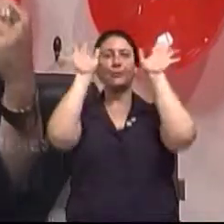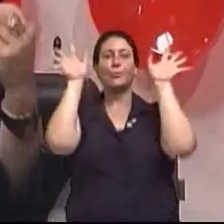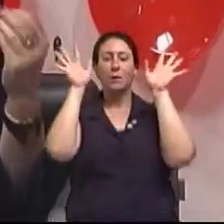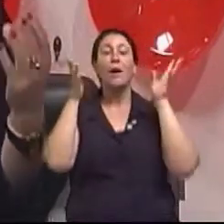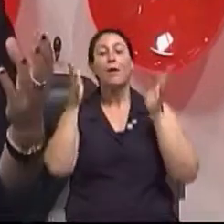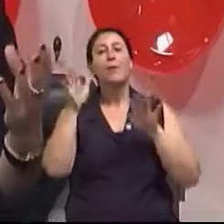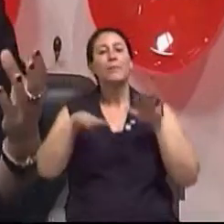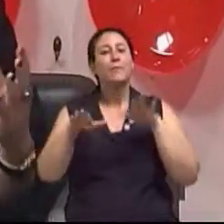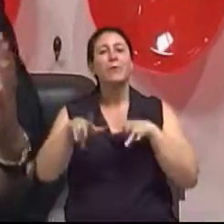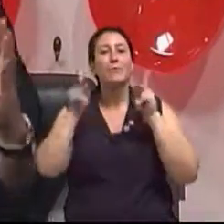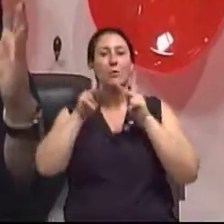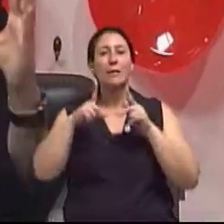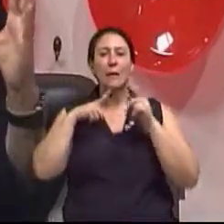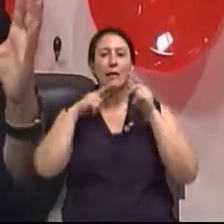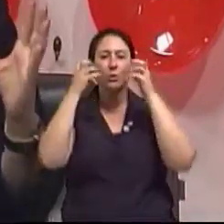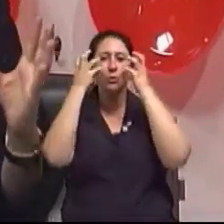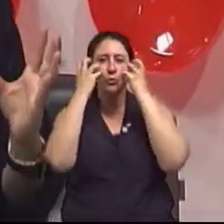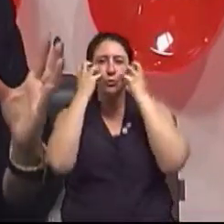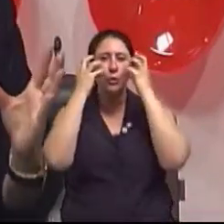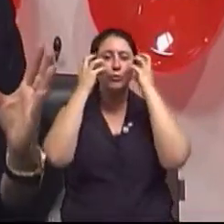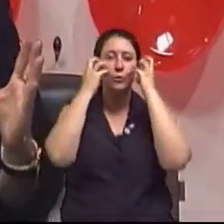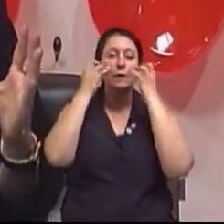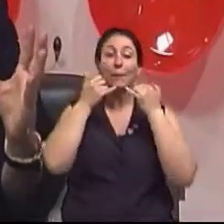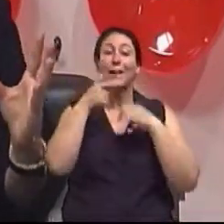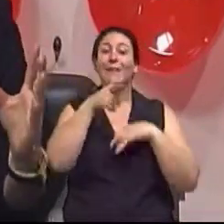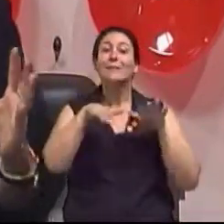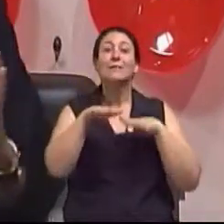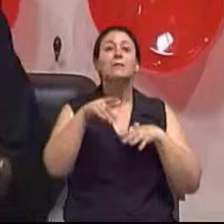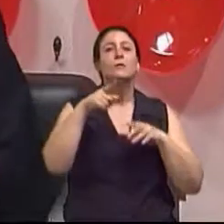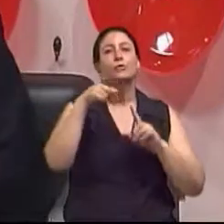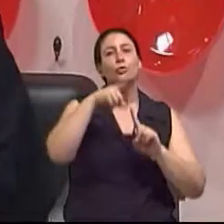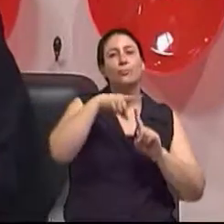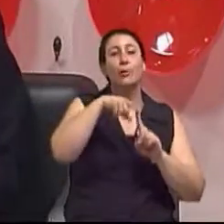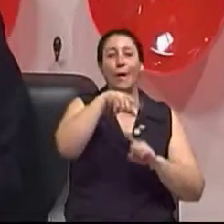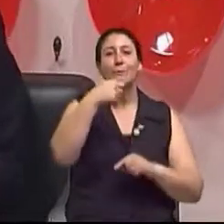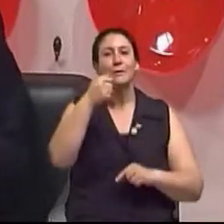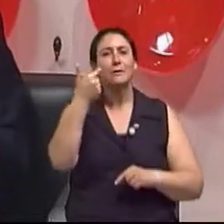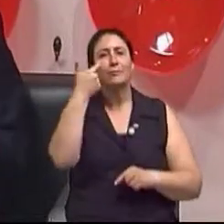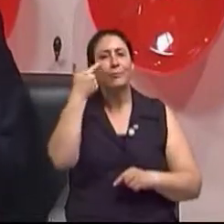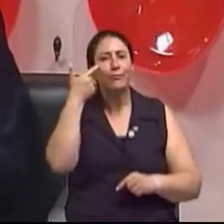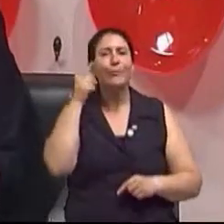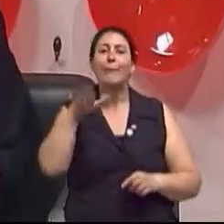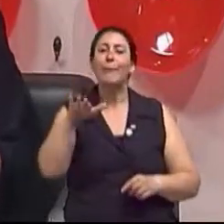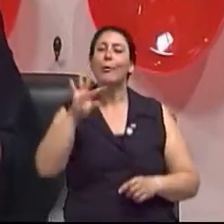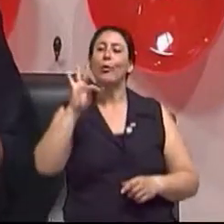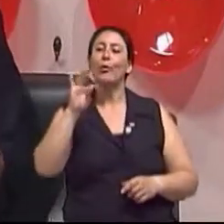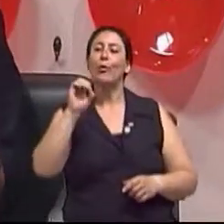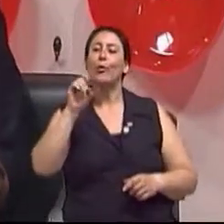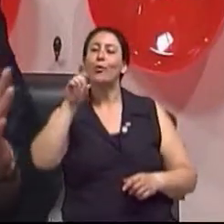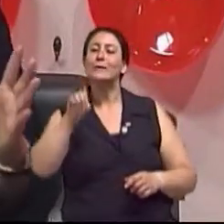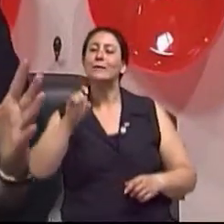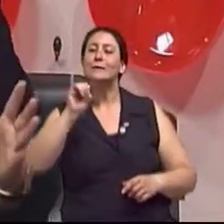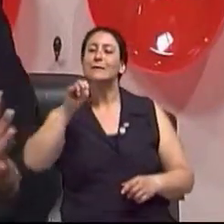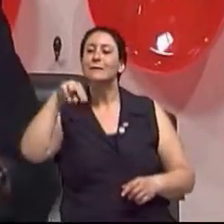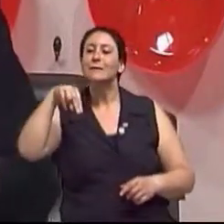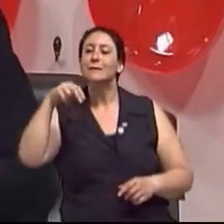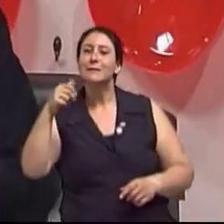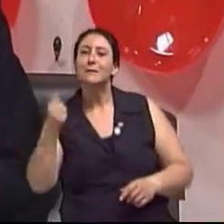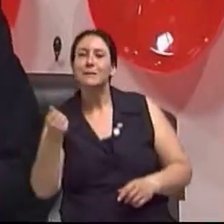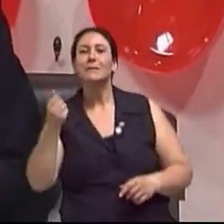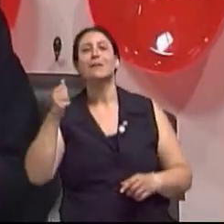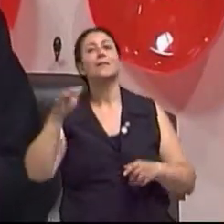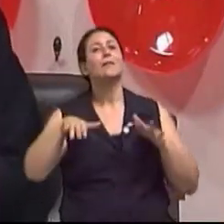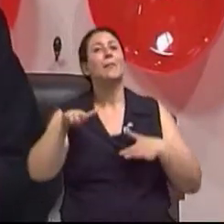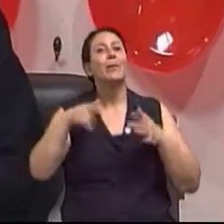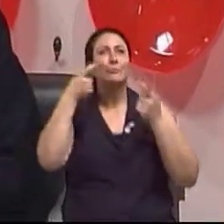paciente tem rugas dinâmicas, então para esse tipo de rugas a gente sabe que a toxina botulínica é o tratamento mais